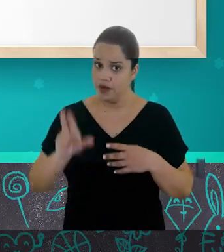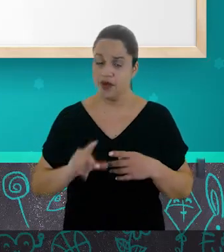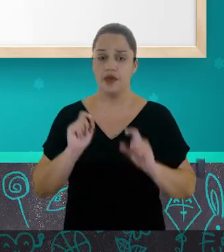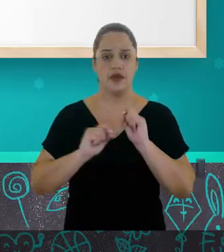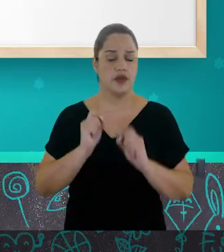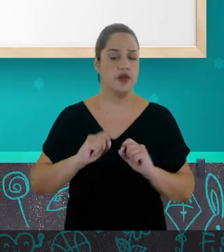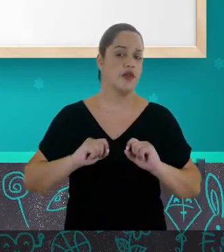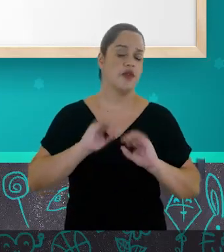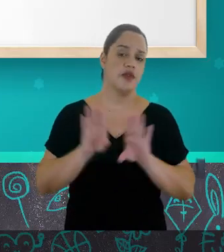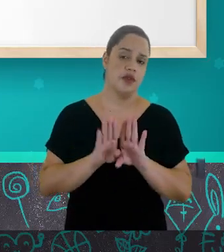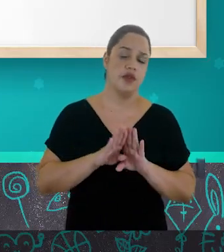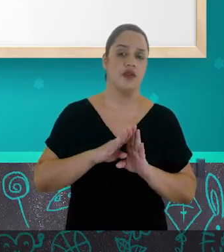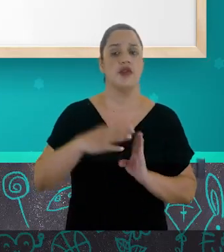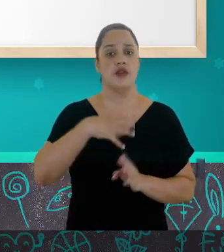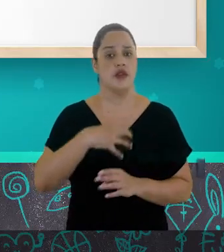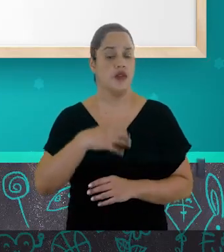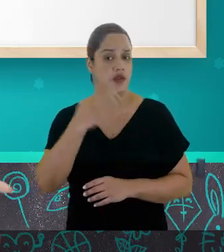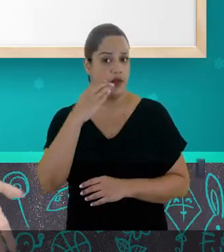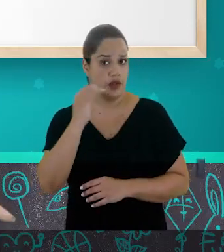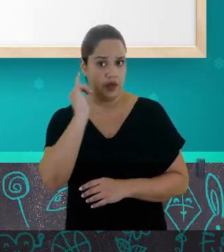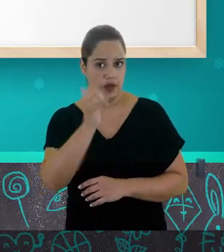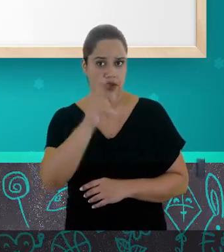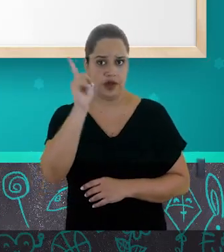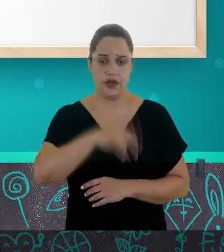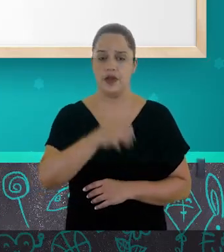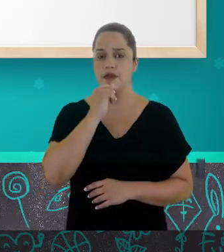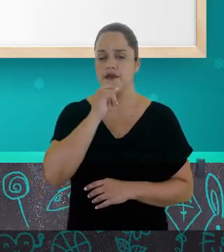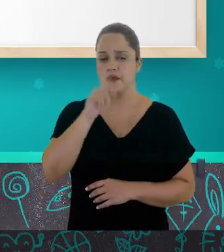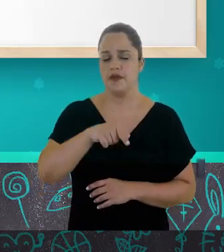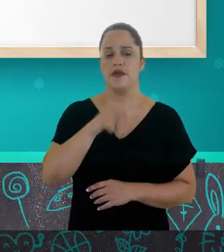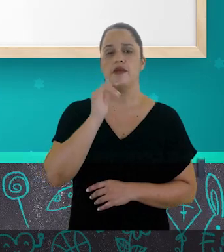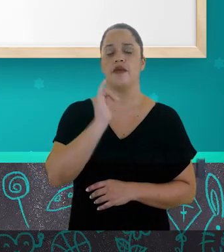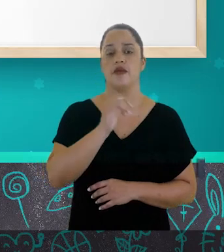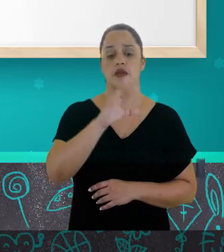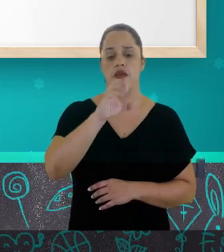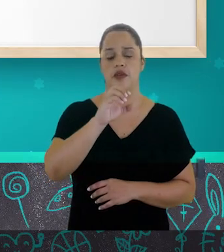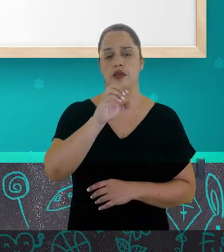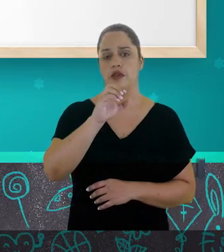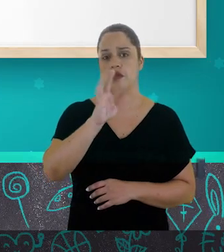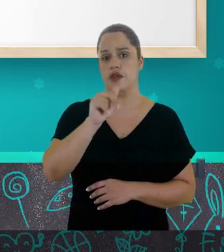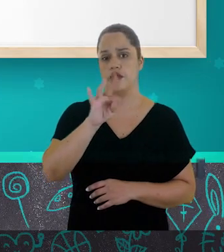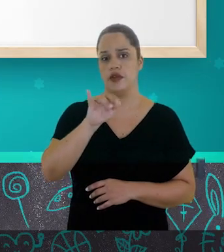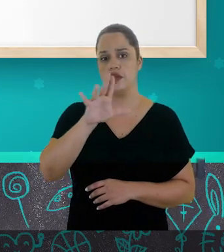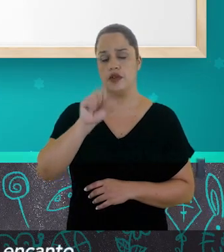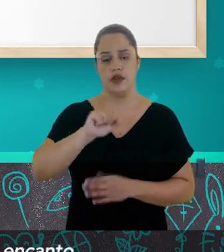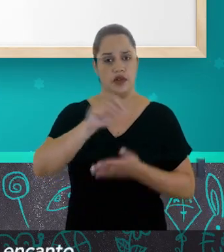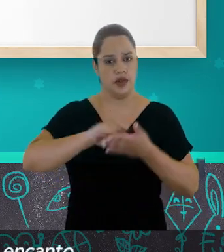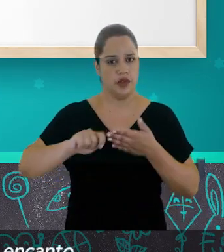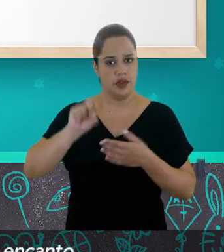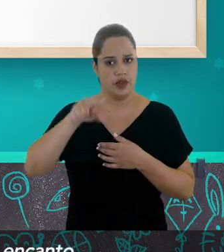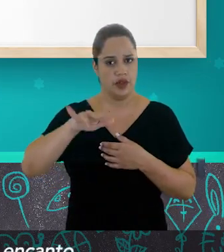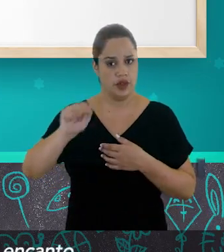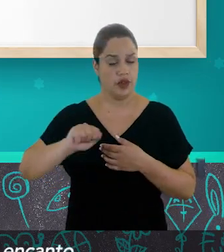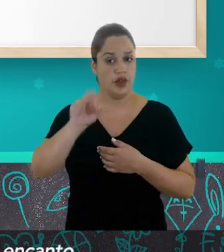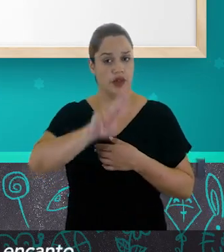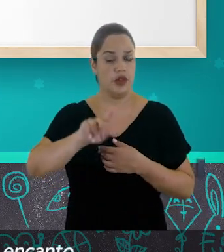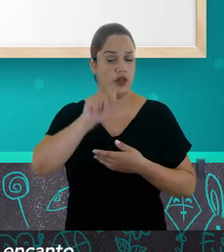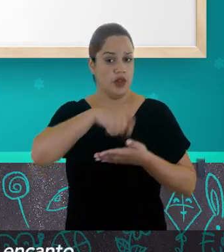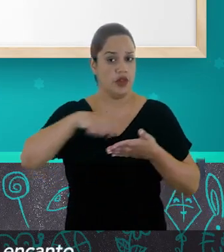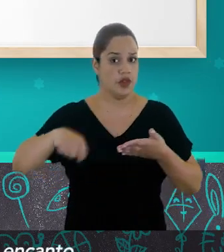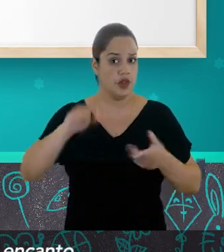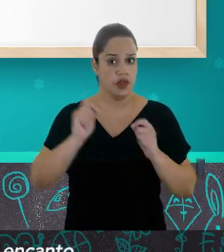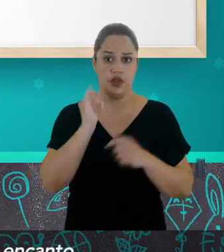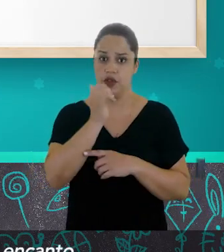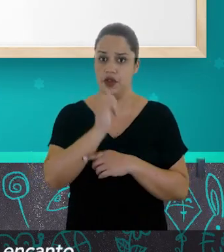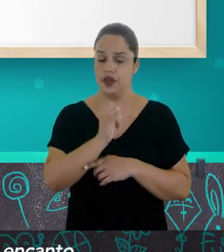formatos de conto. Um deles é o conto fantástico, que a escritora Sônia Rosa utilizou para escrever os